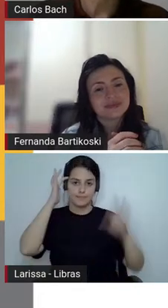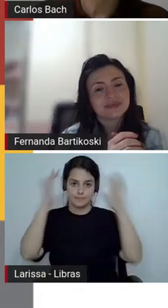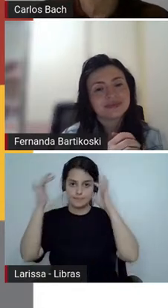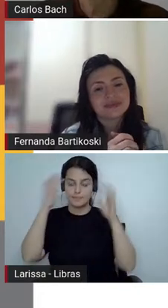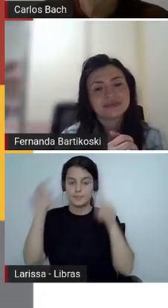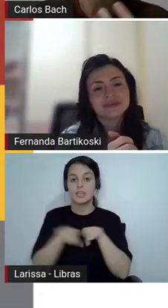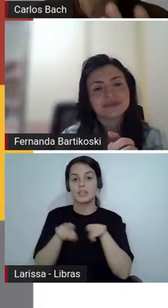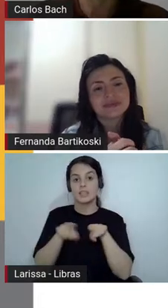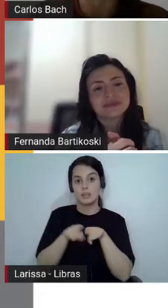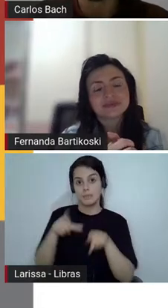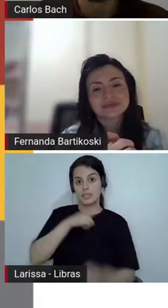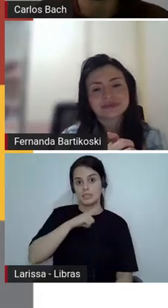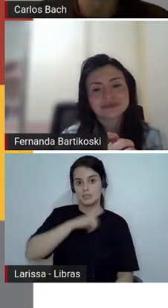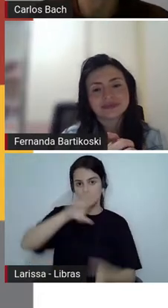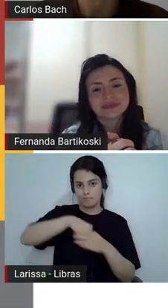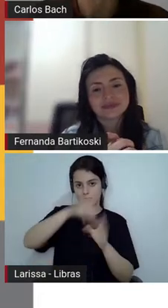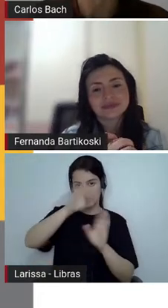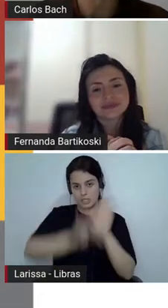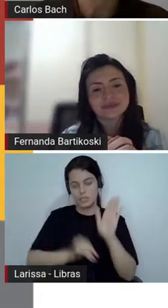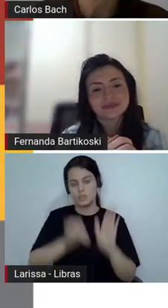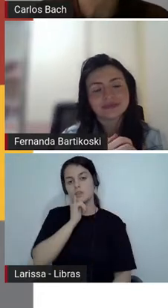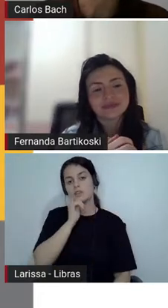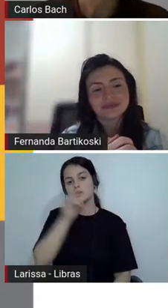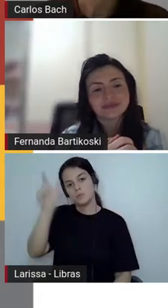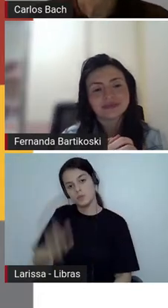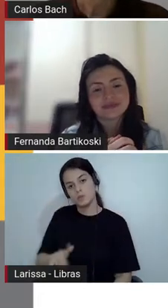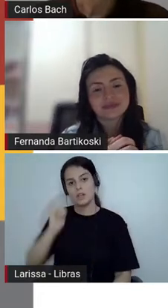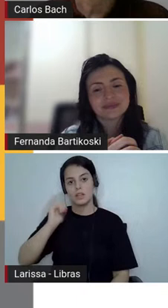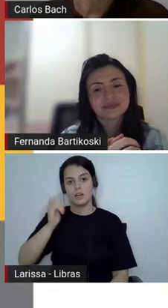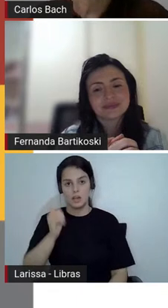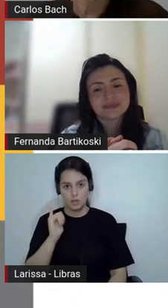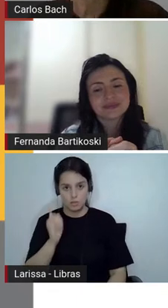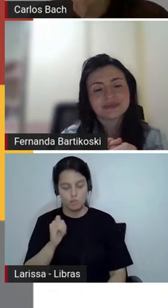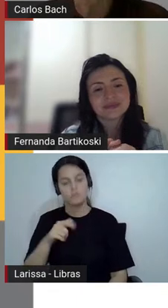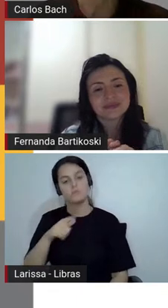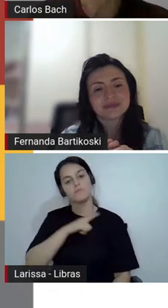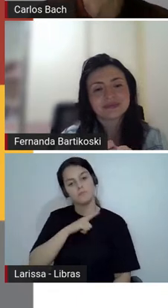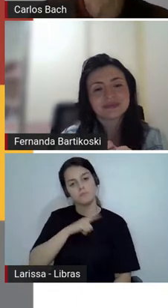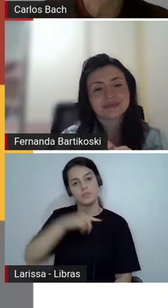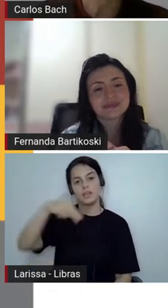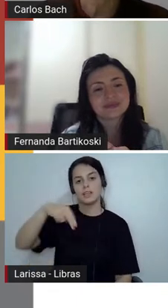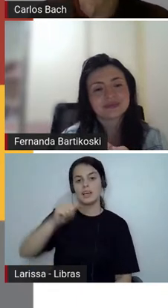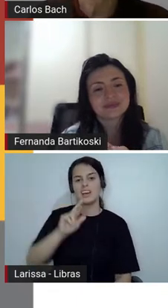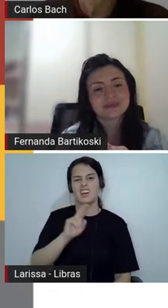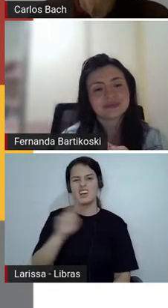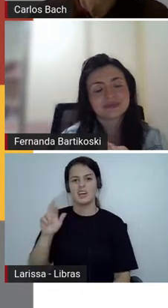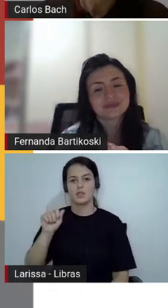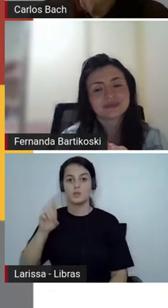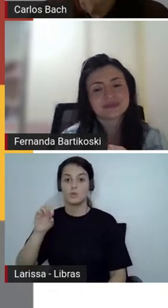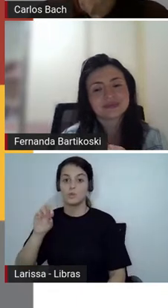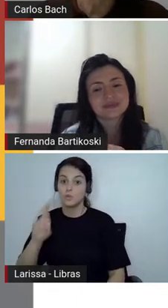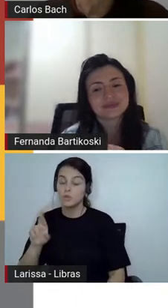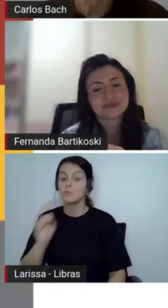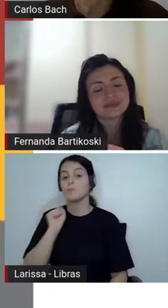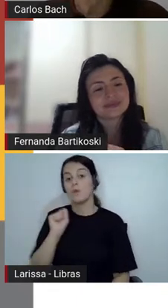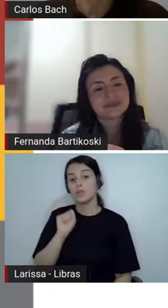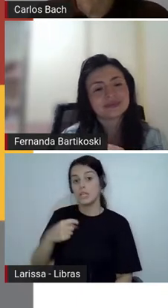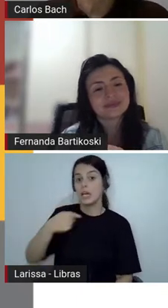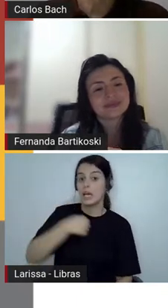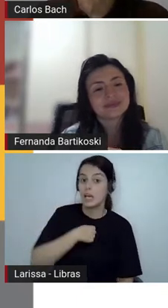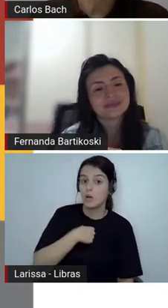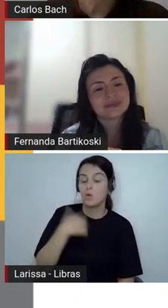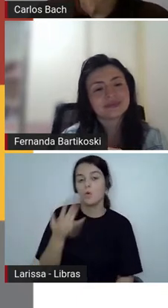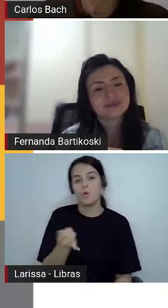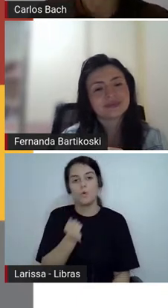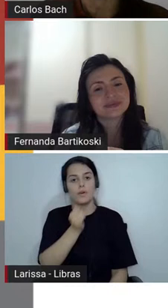texto né então a gente tem esse narrador dentro do texto ele pode sair em primeira ou terceira pessoa né nos textos lidos